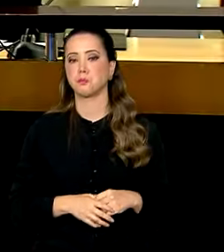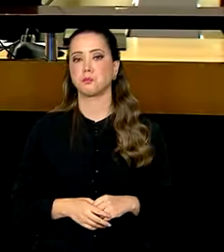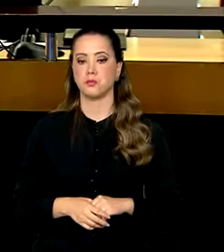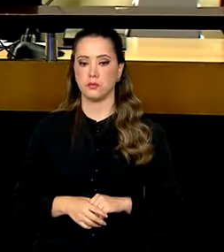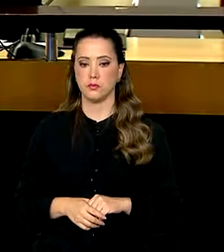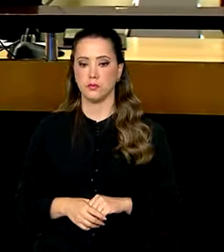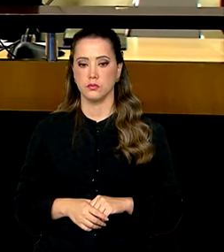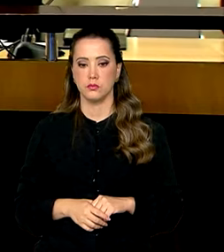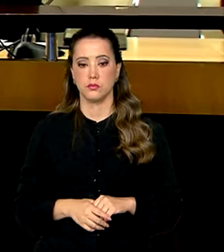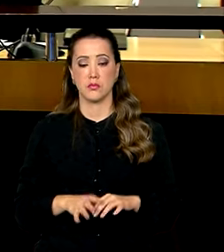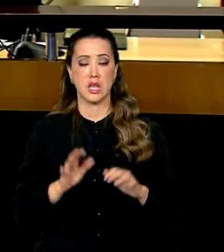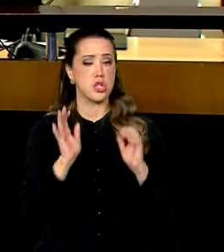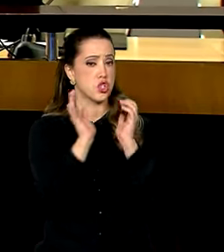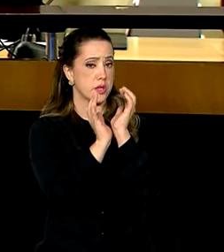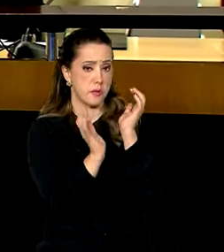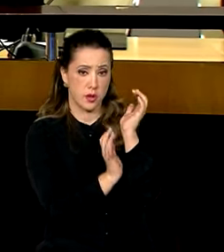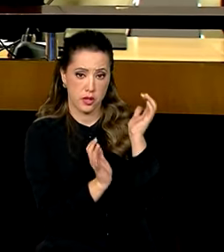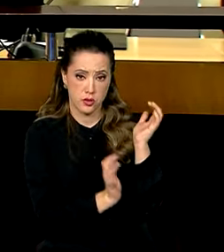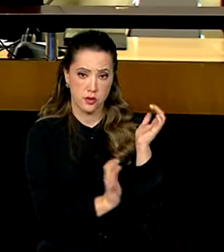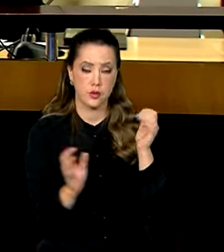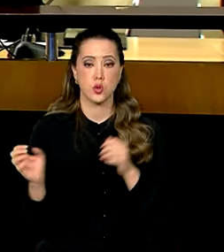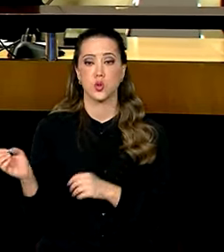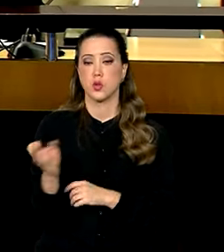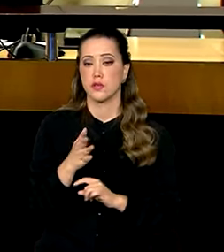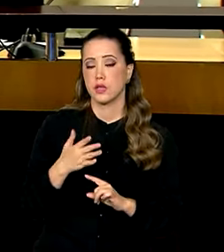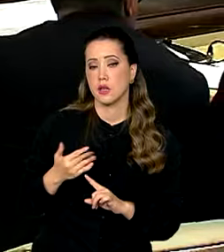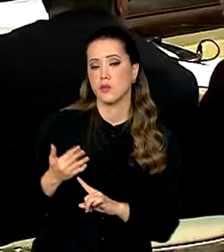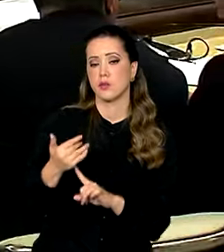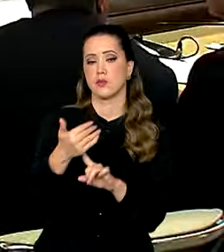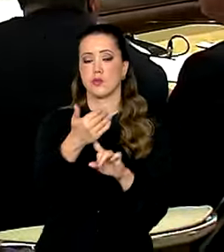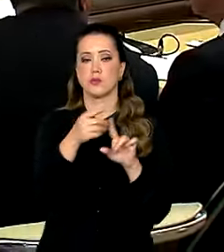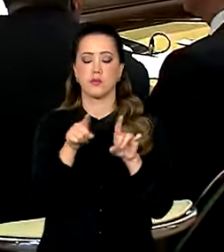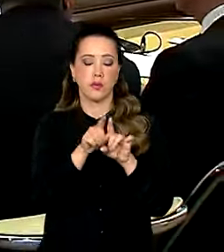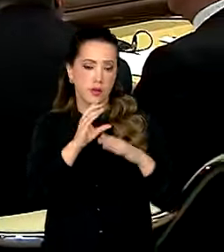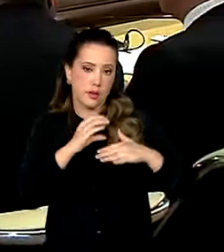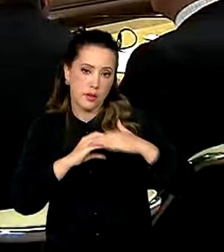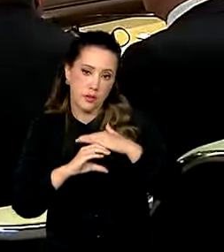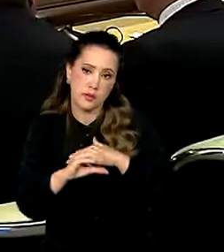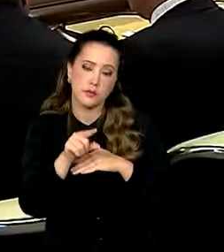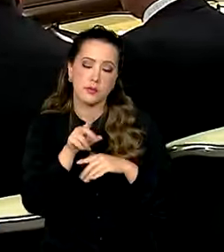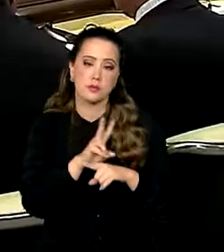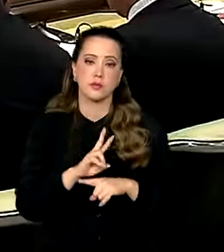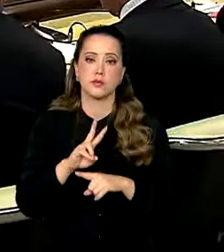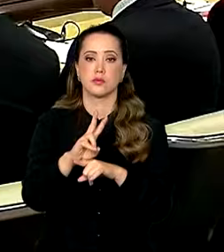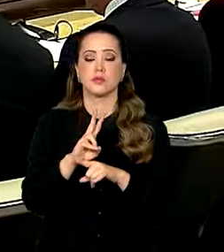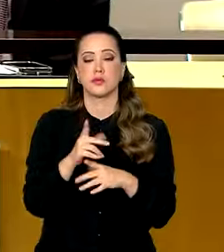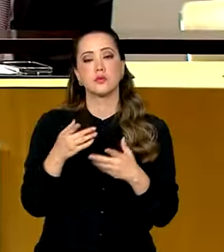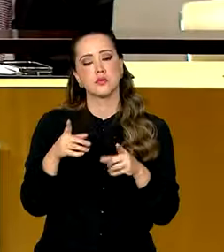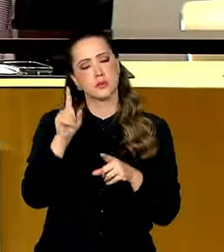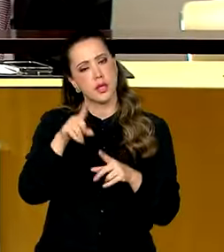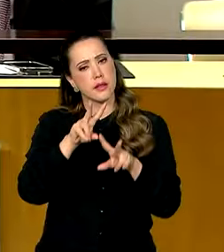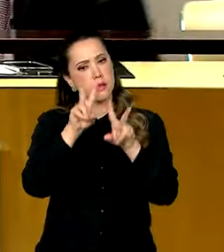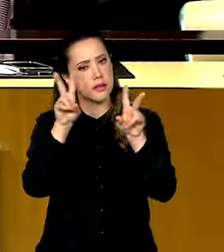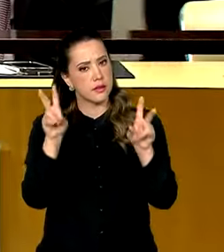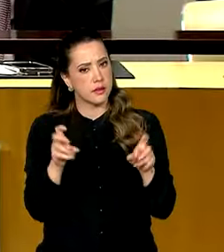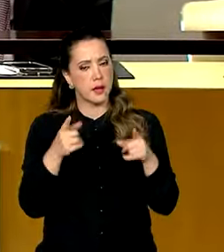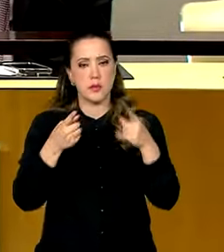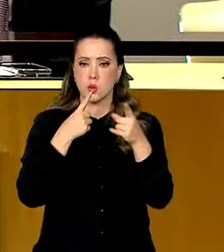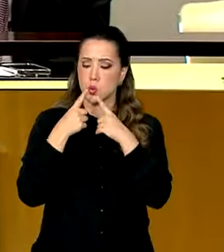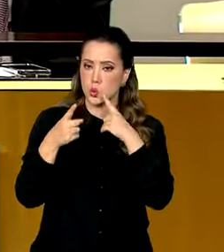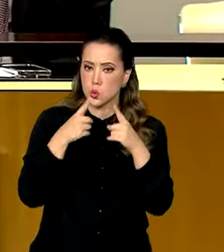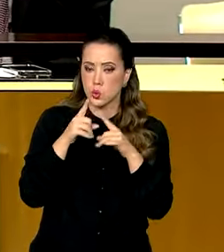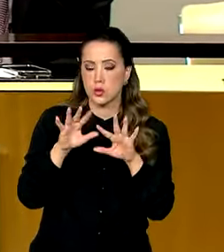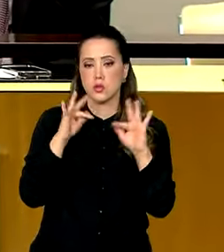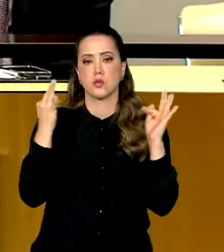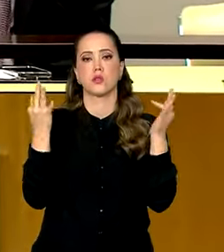Desburocratização, inovação tecnológica, crédito e financiamento são temas em debate